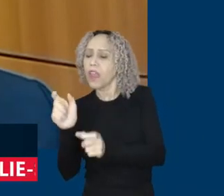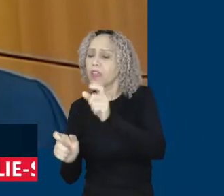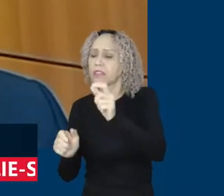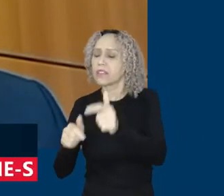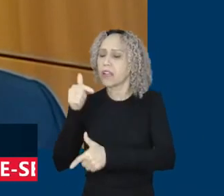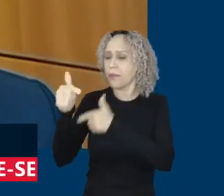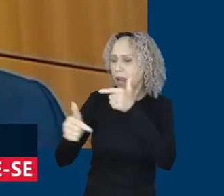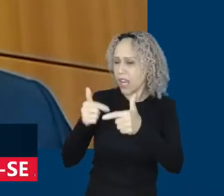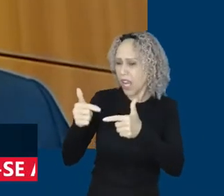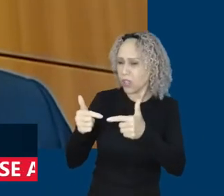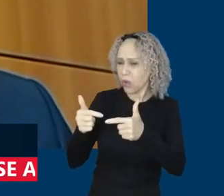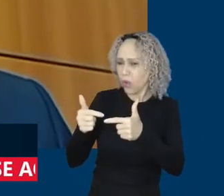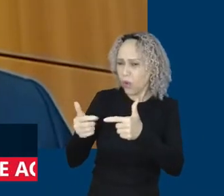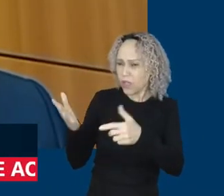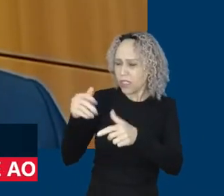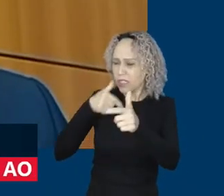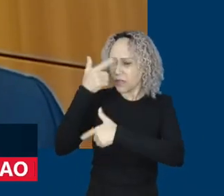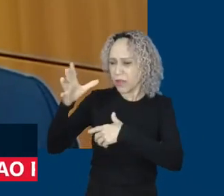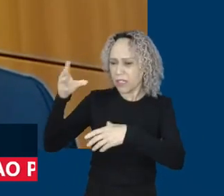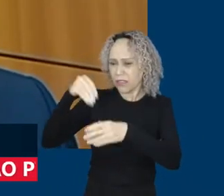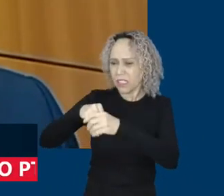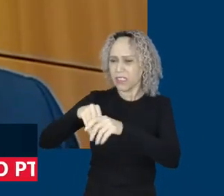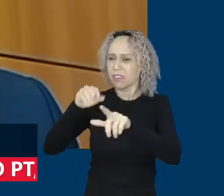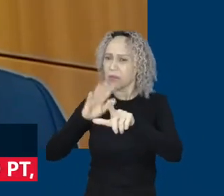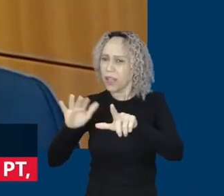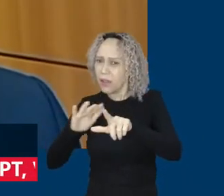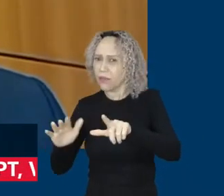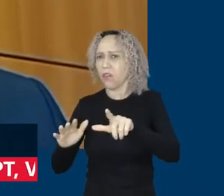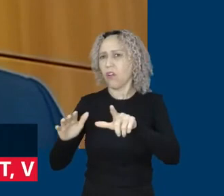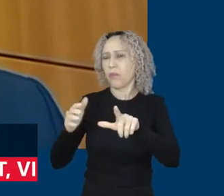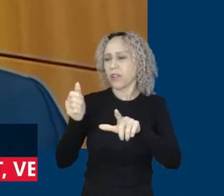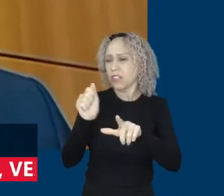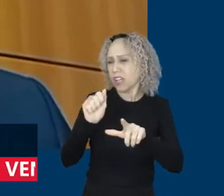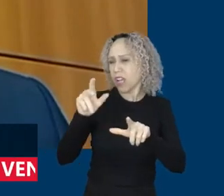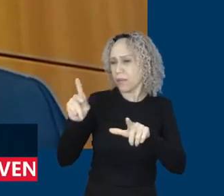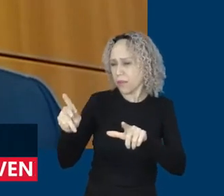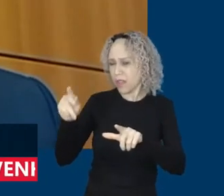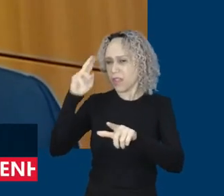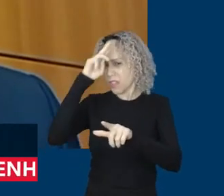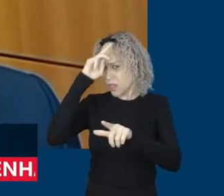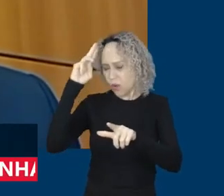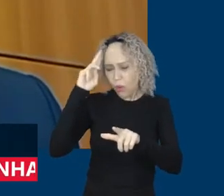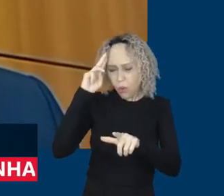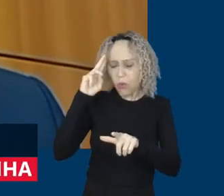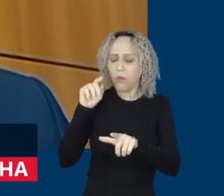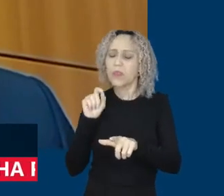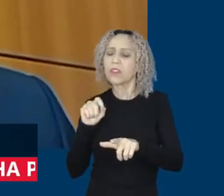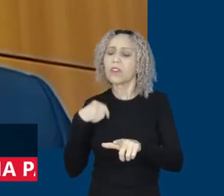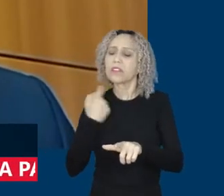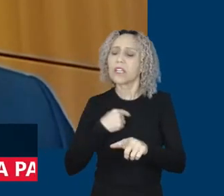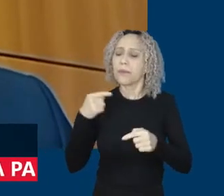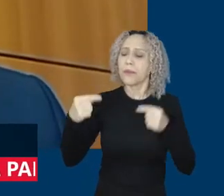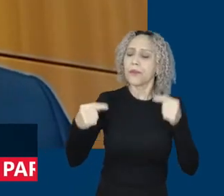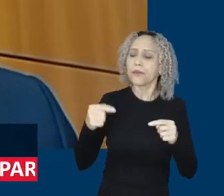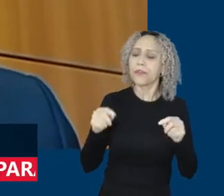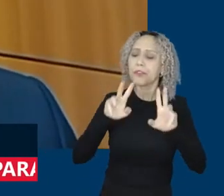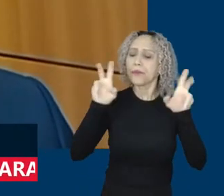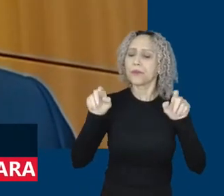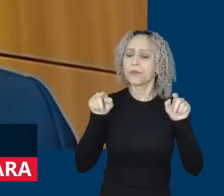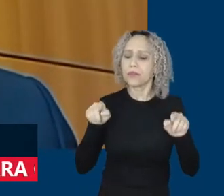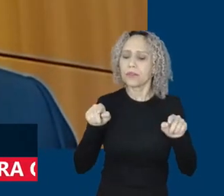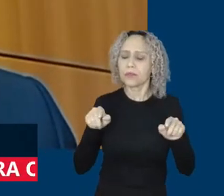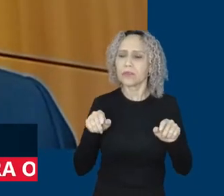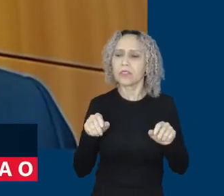regulamentação da atividade econômica. O que nós pretendemos com esse grupo de trabalho? Primeiro, qual é o